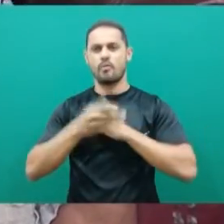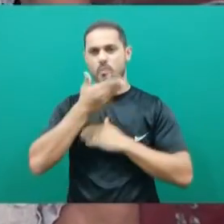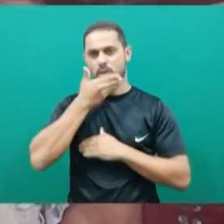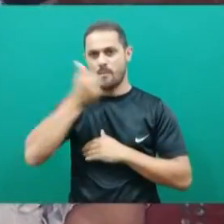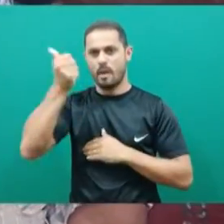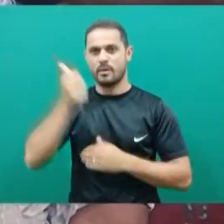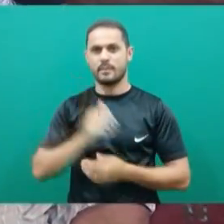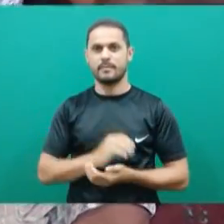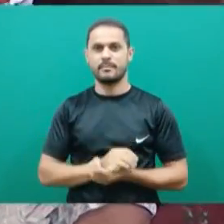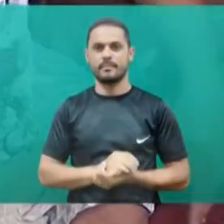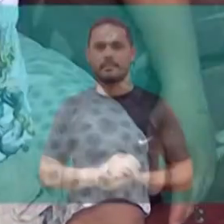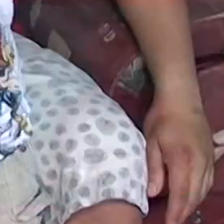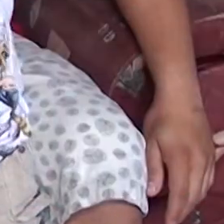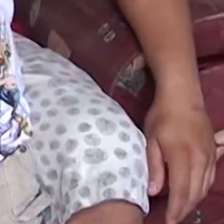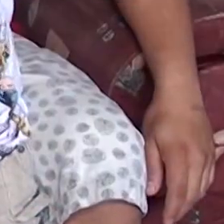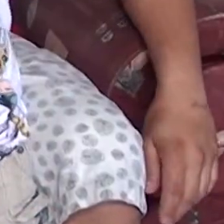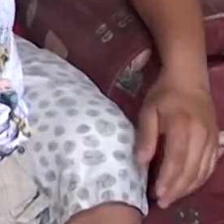mesmo.